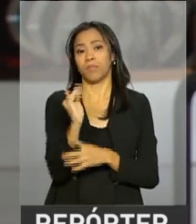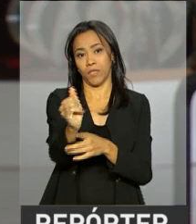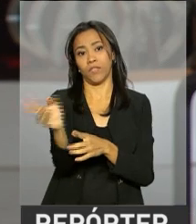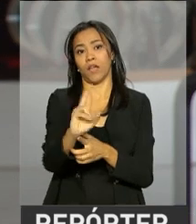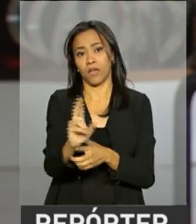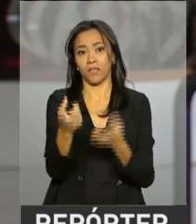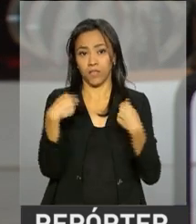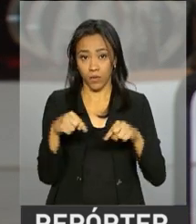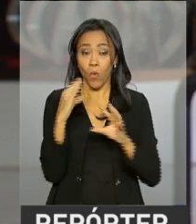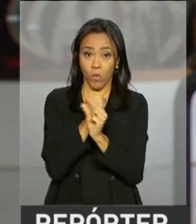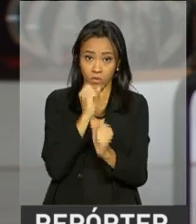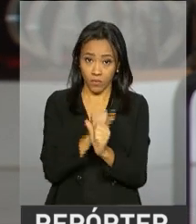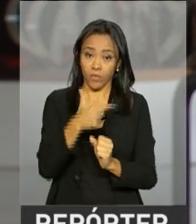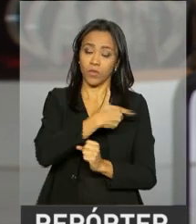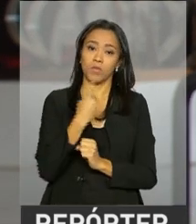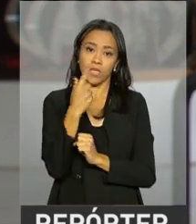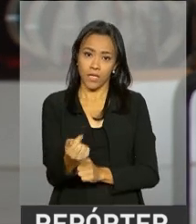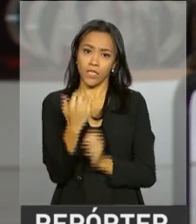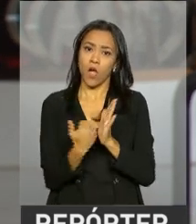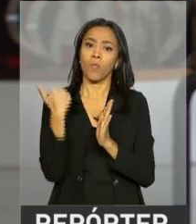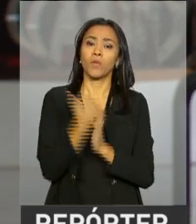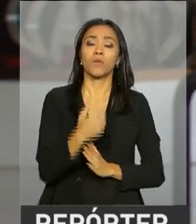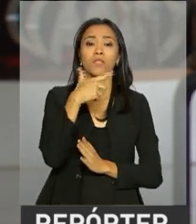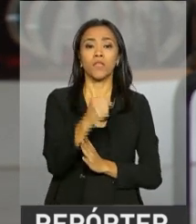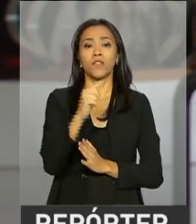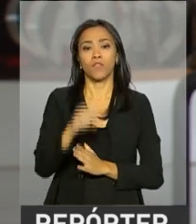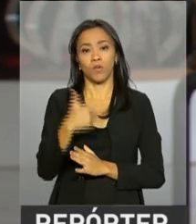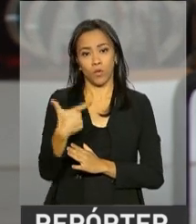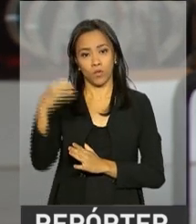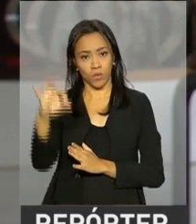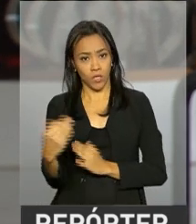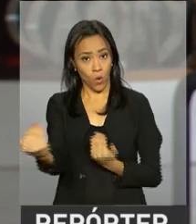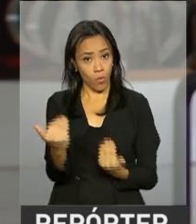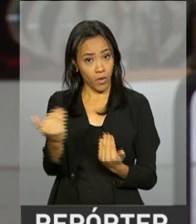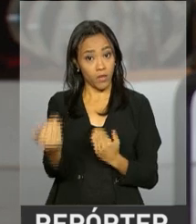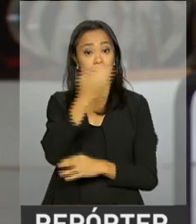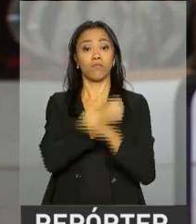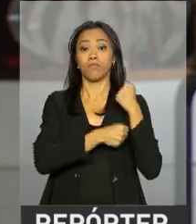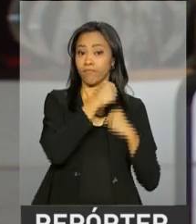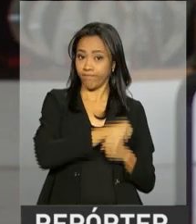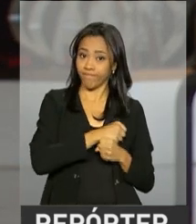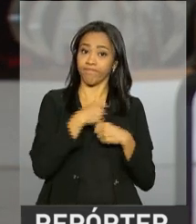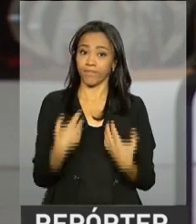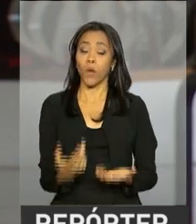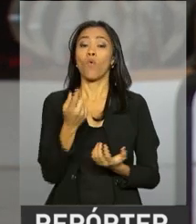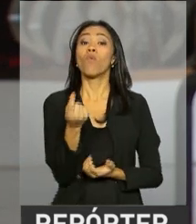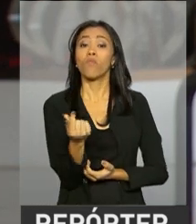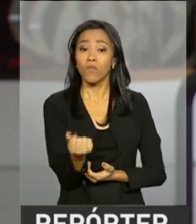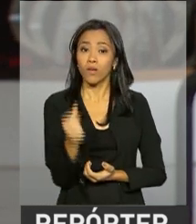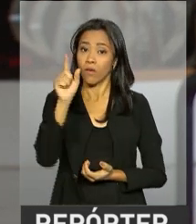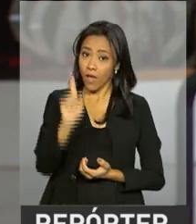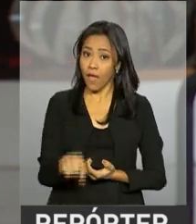O orçamento de 2017 cresceu 7,2% em comparação com 2016. O valor é a